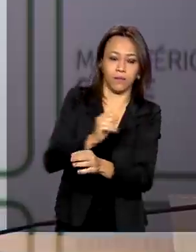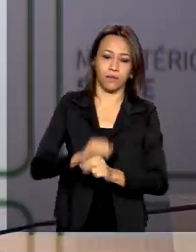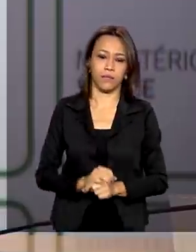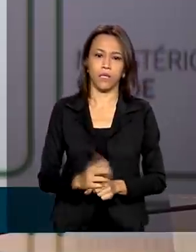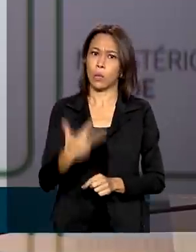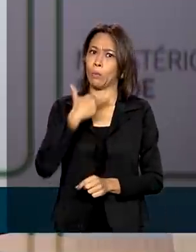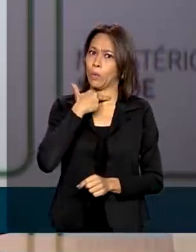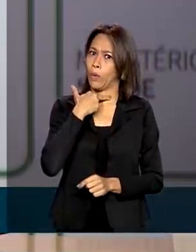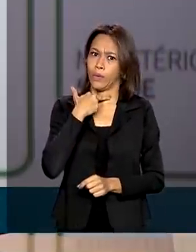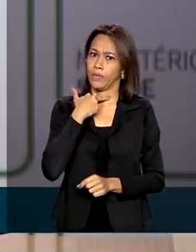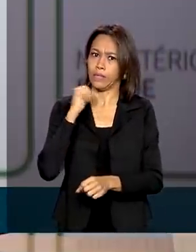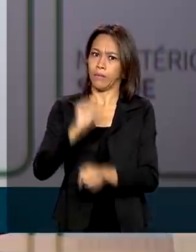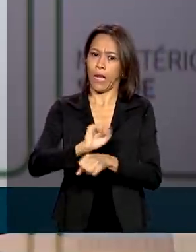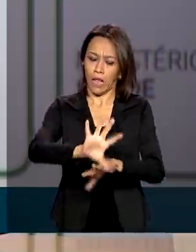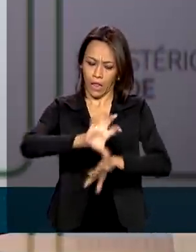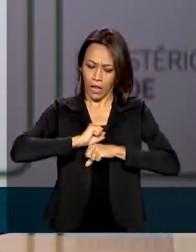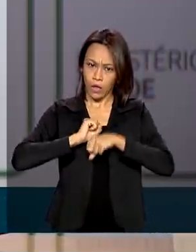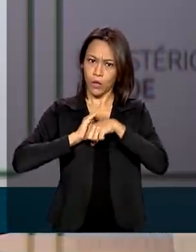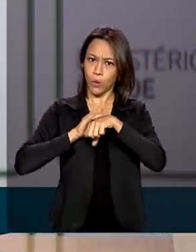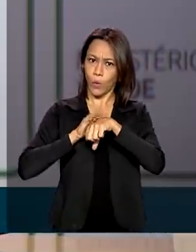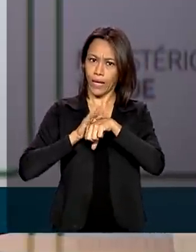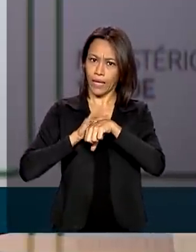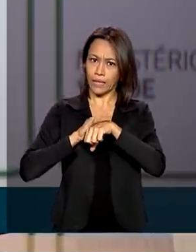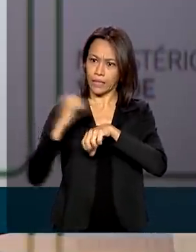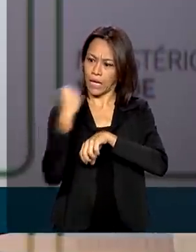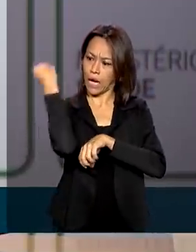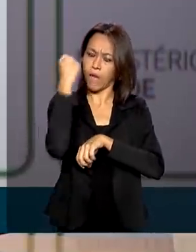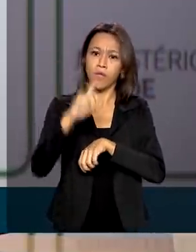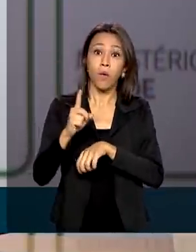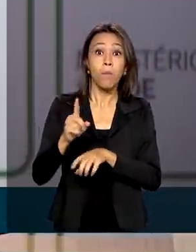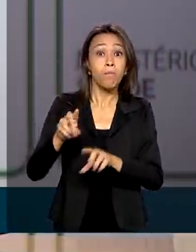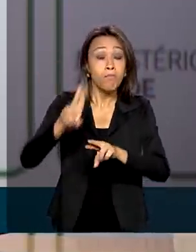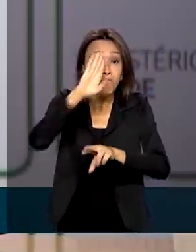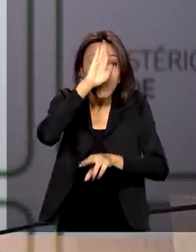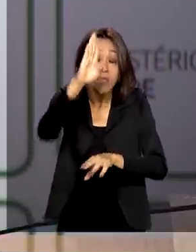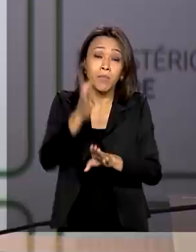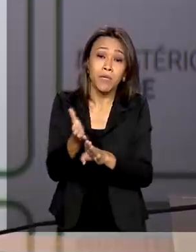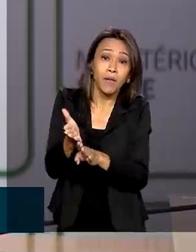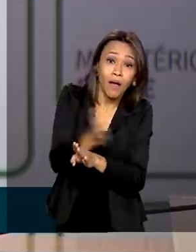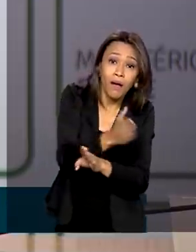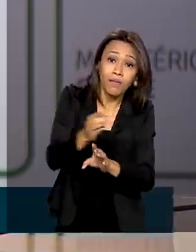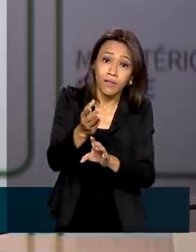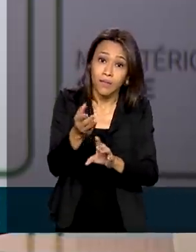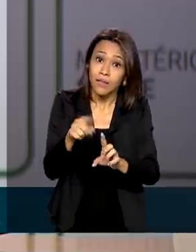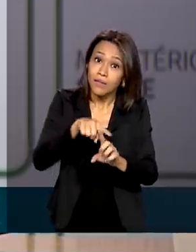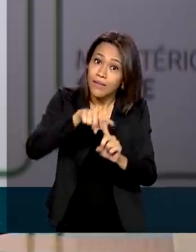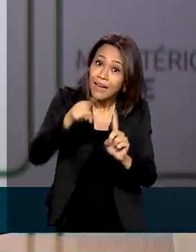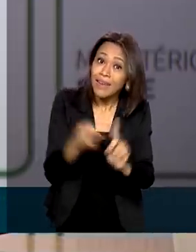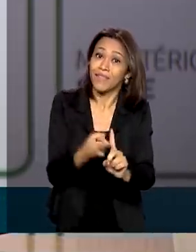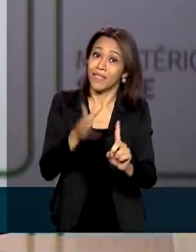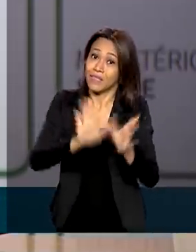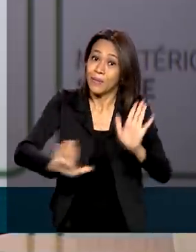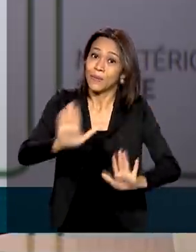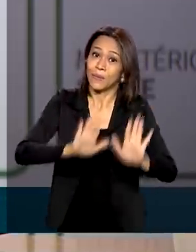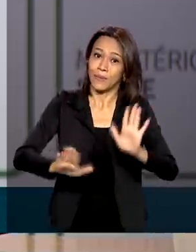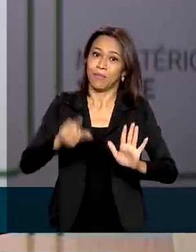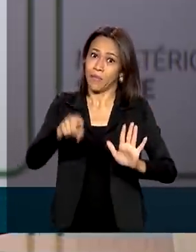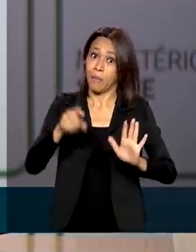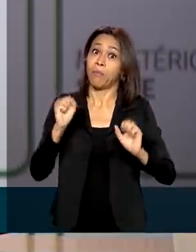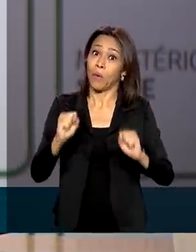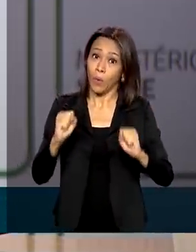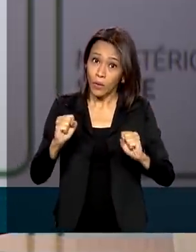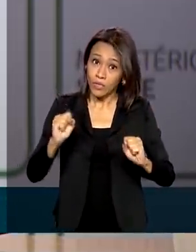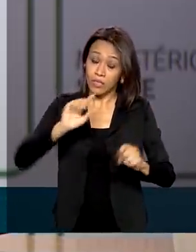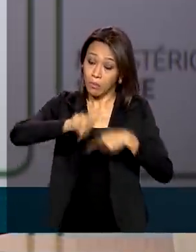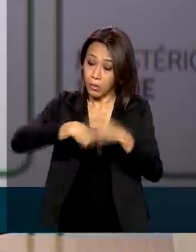esperar o quadro agravar, principalmente na gravidez. O que a gente nota é uma piora muito rápida do quadro clínico da paciente, que pode